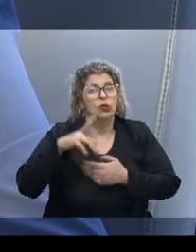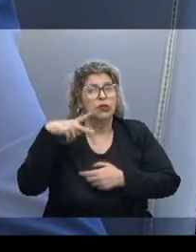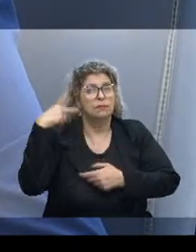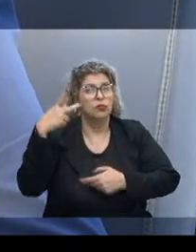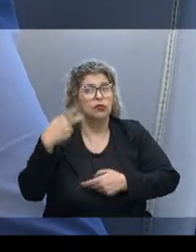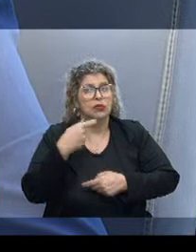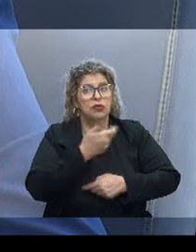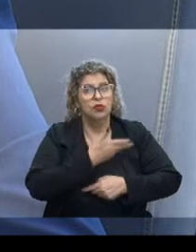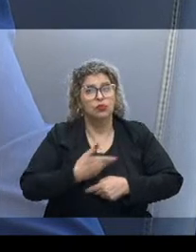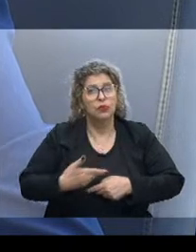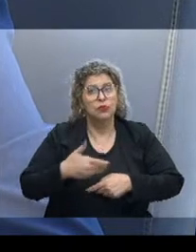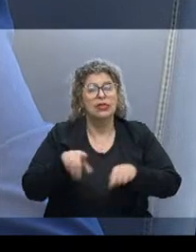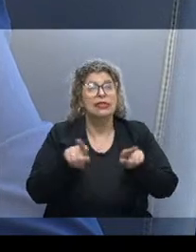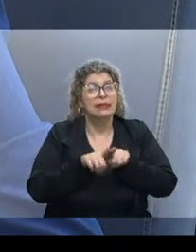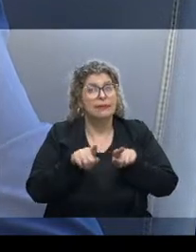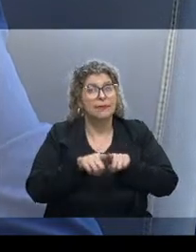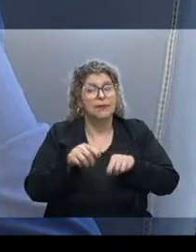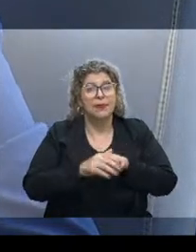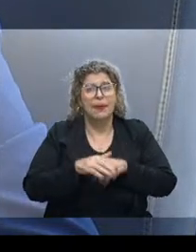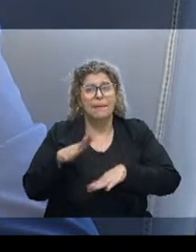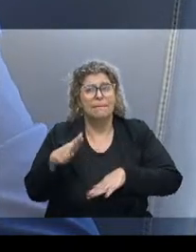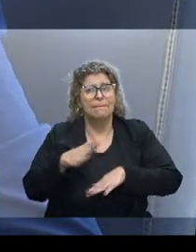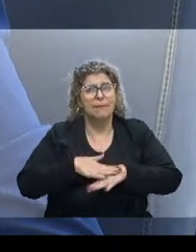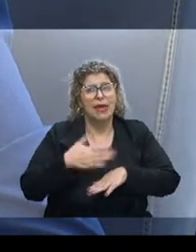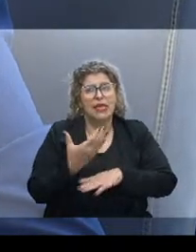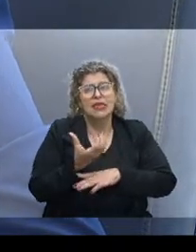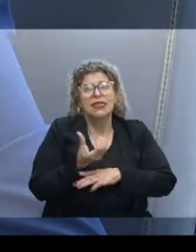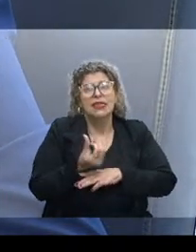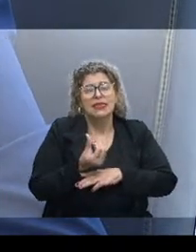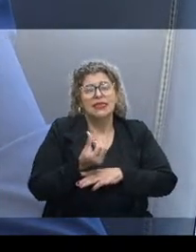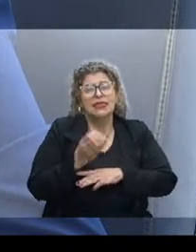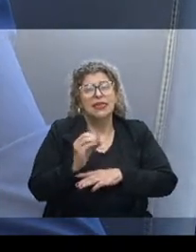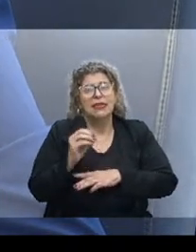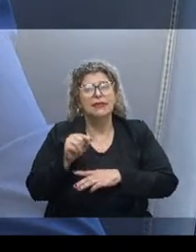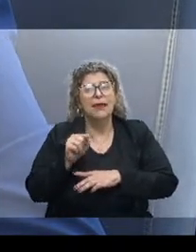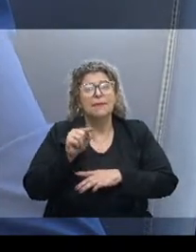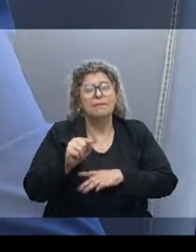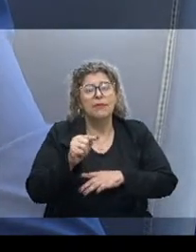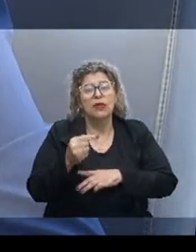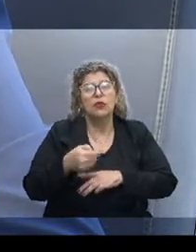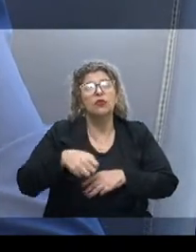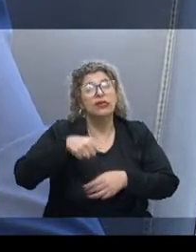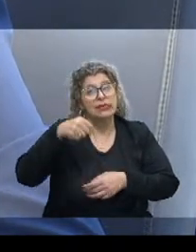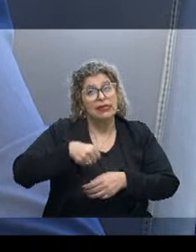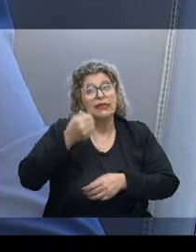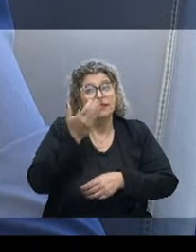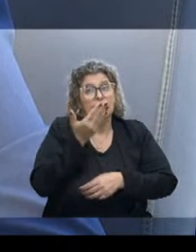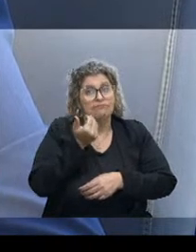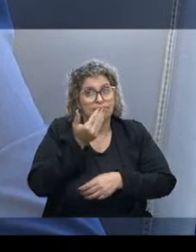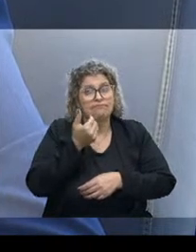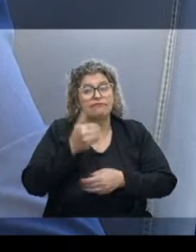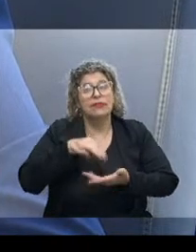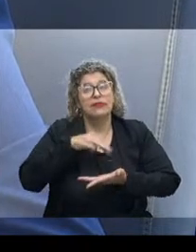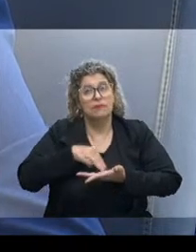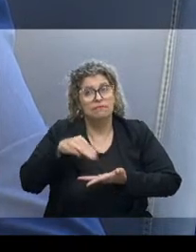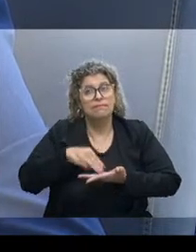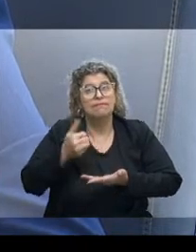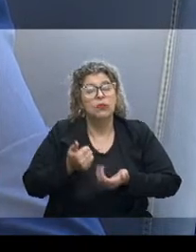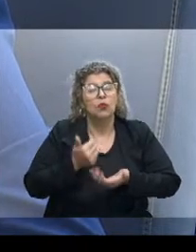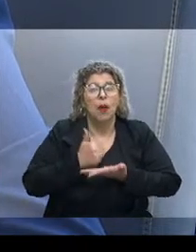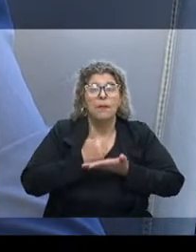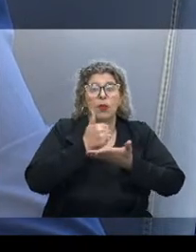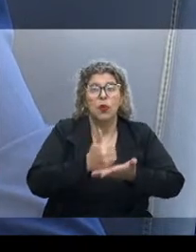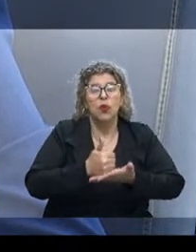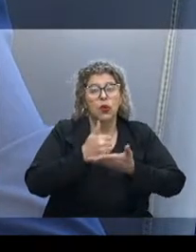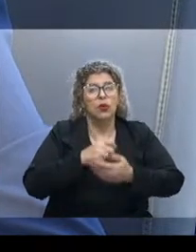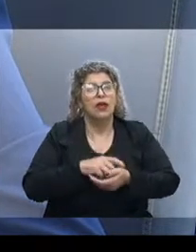públicas, foram mais de 60 mil cestas básicas distribuídas só através da nossa Secretaria, com o apoio da Defesa